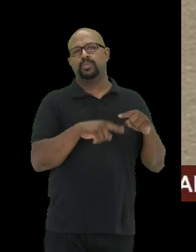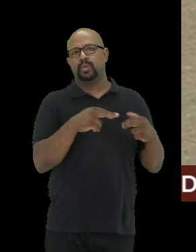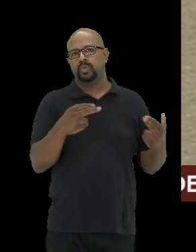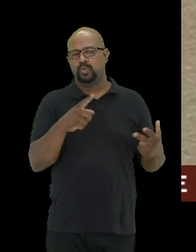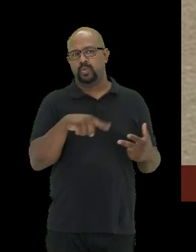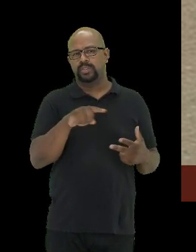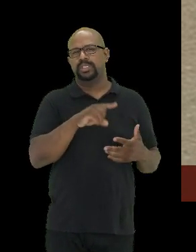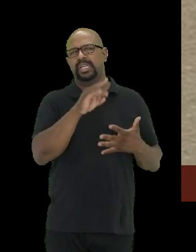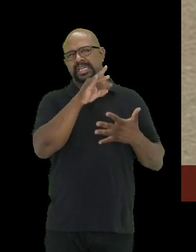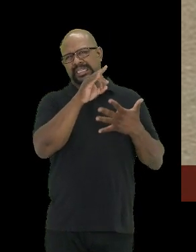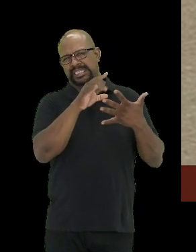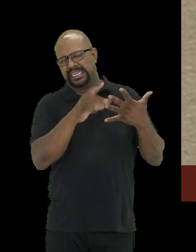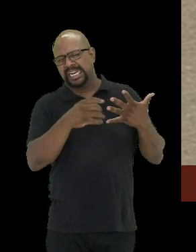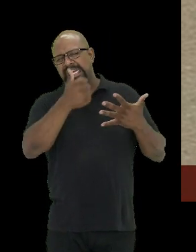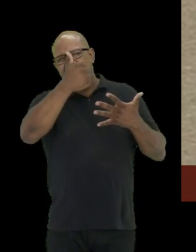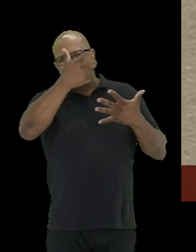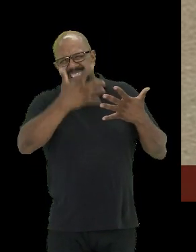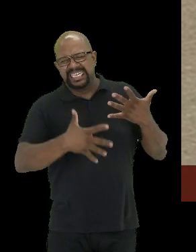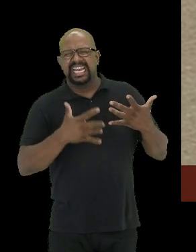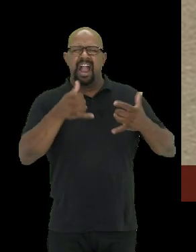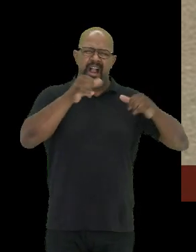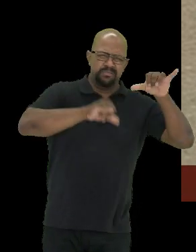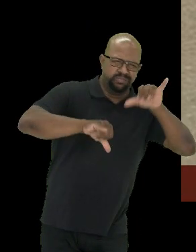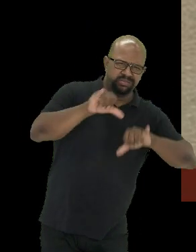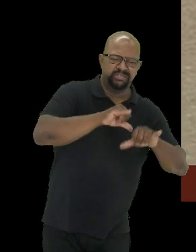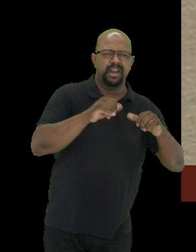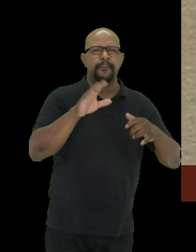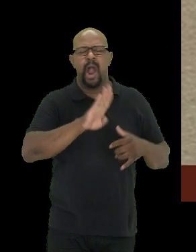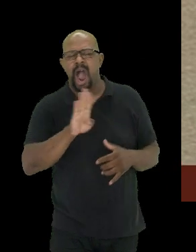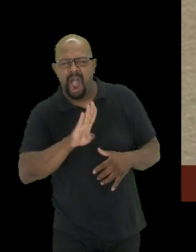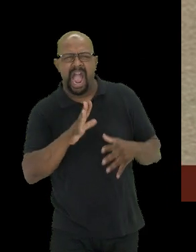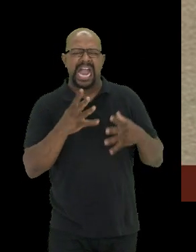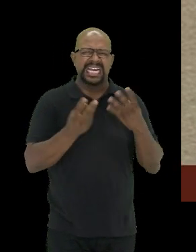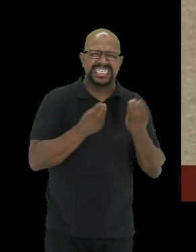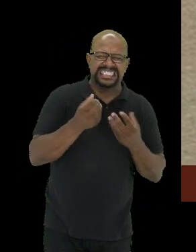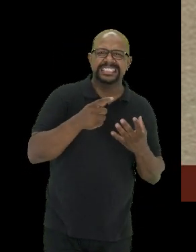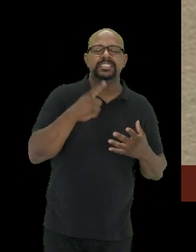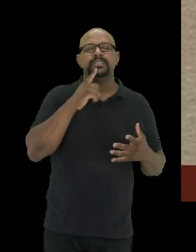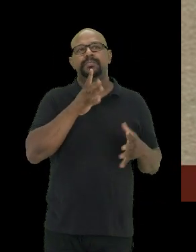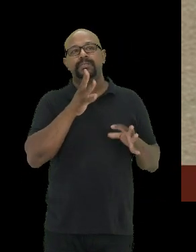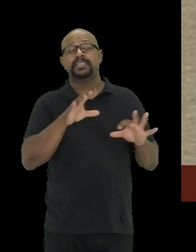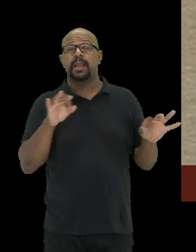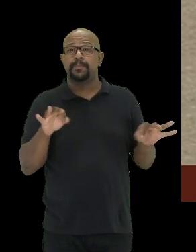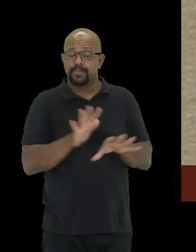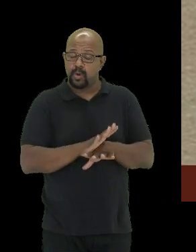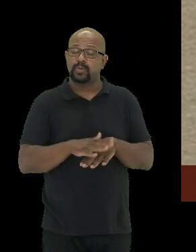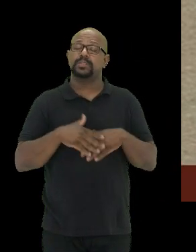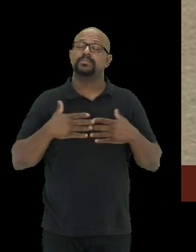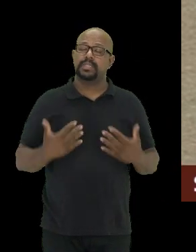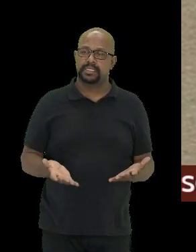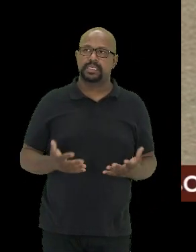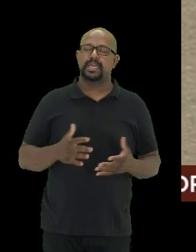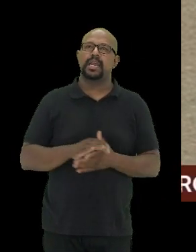especificações químicas, biológicas e tudo mais, que tem que ser, tem que estar prontos para que